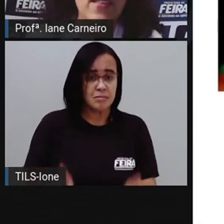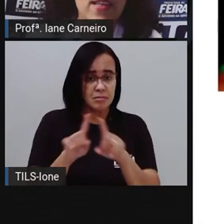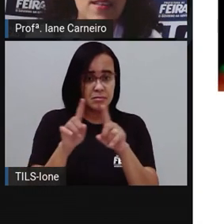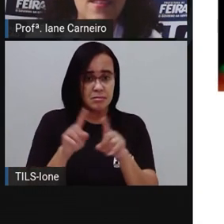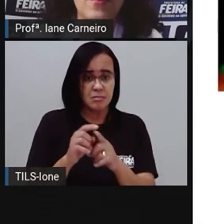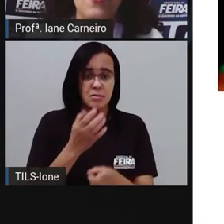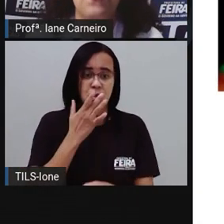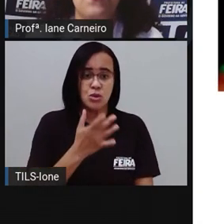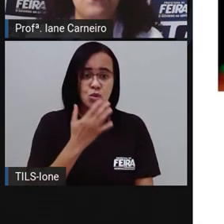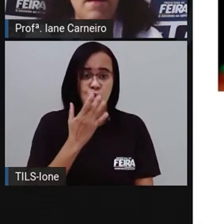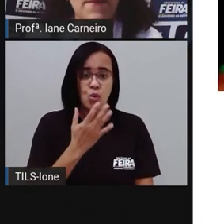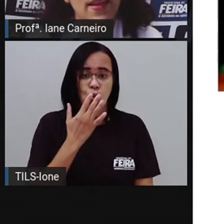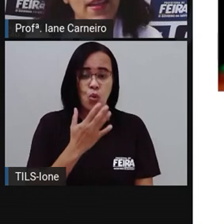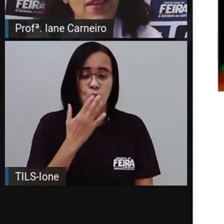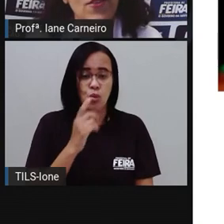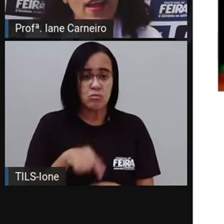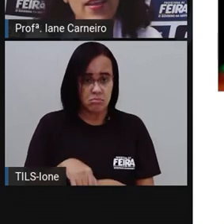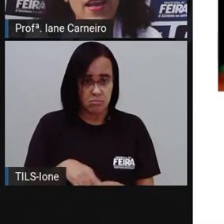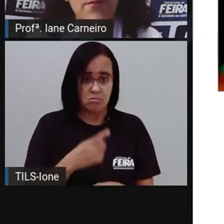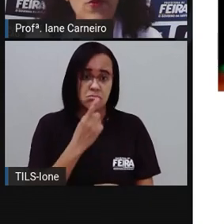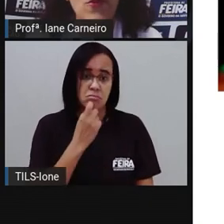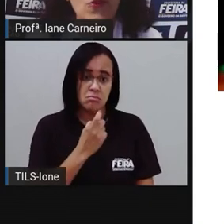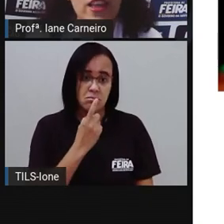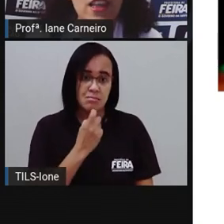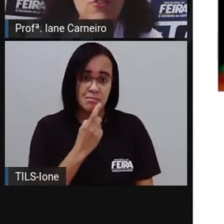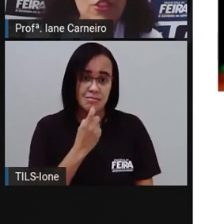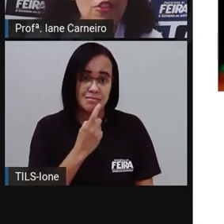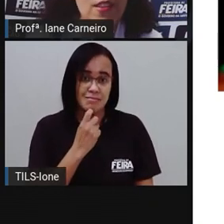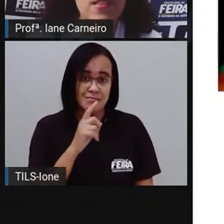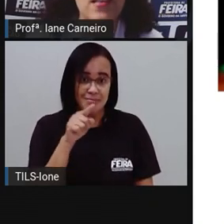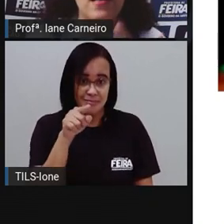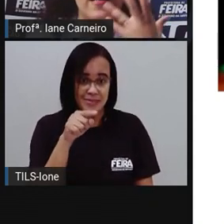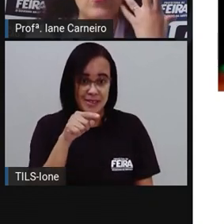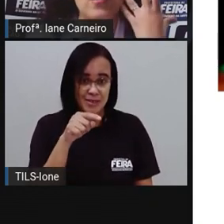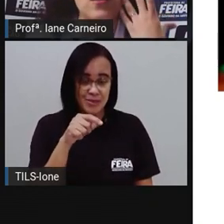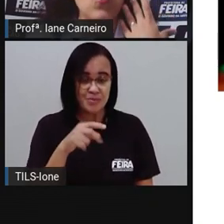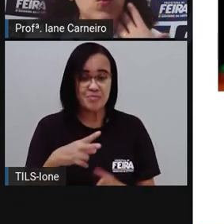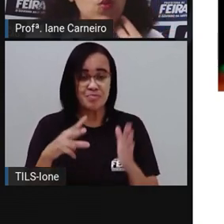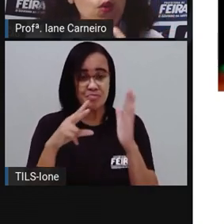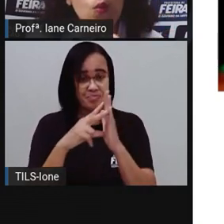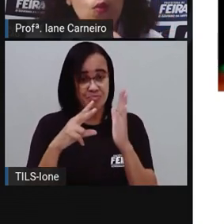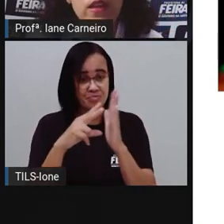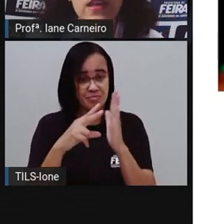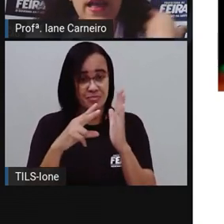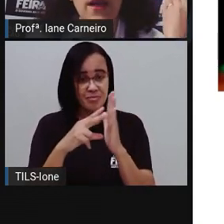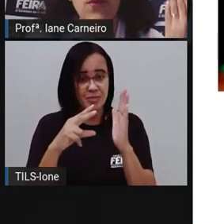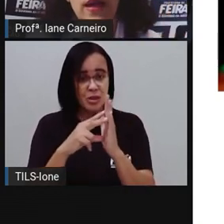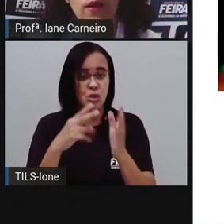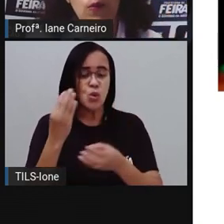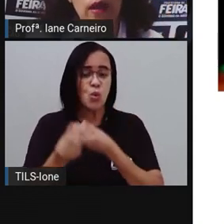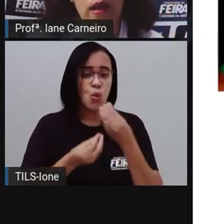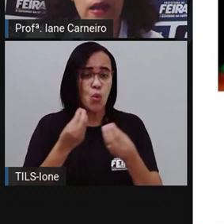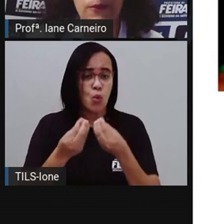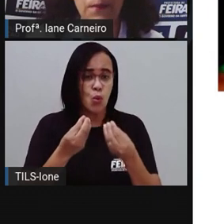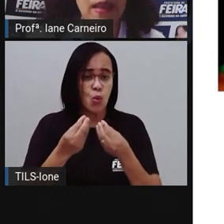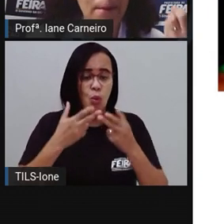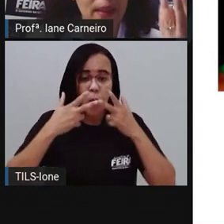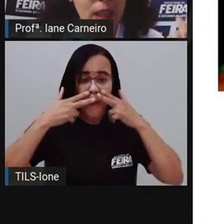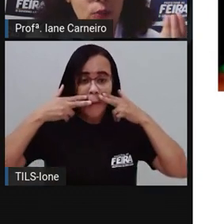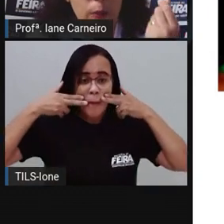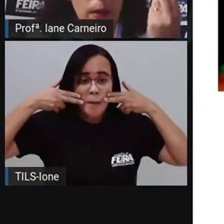Que cor é essa? Vermelho, né? E aí a Pró colocou aqui indígenas, né? Usando o urucum, que é um